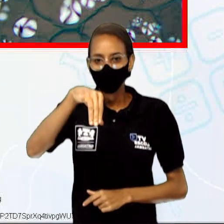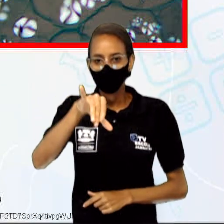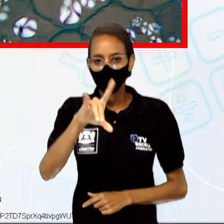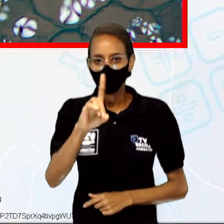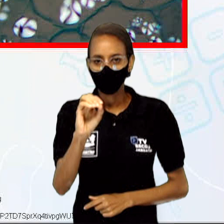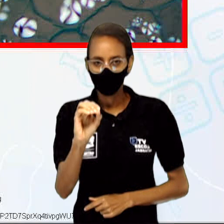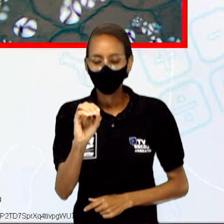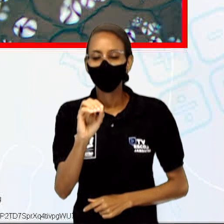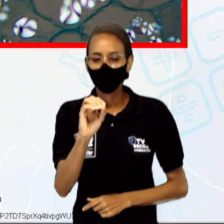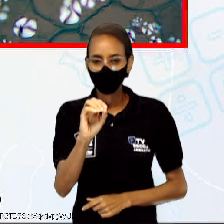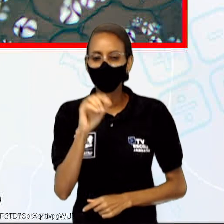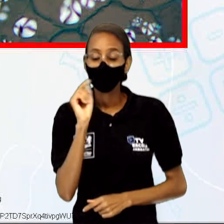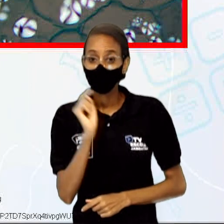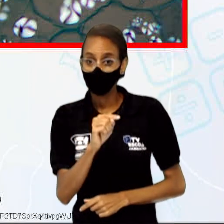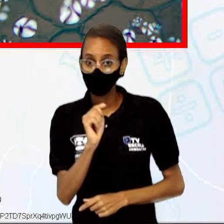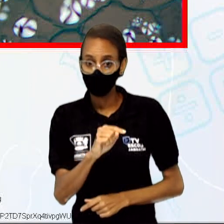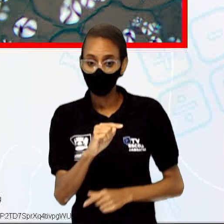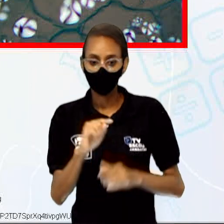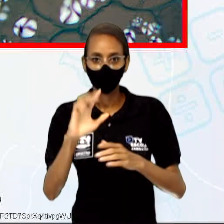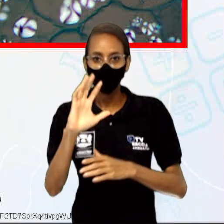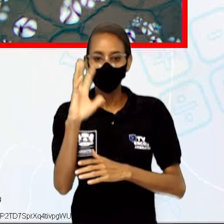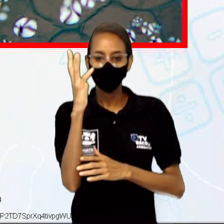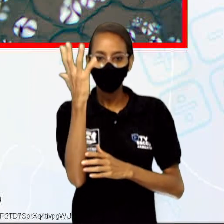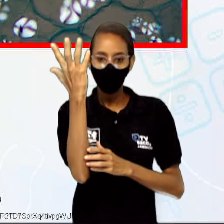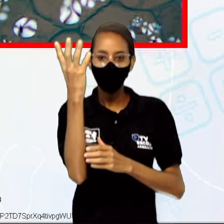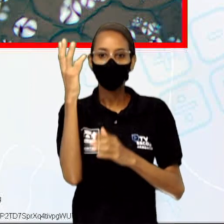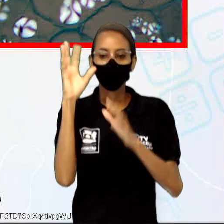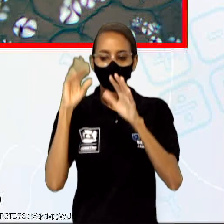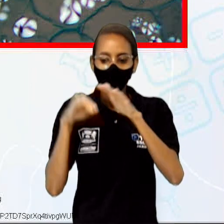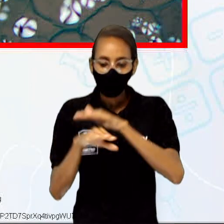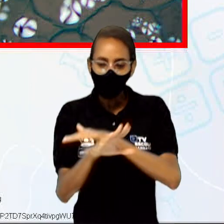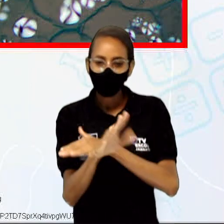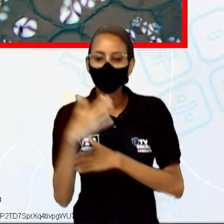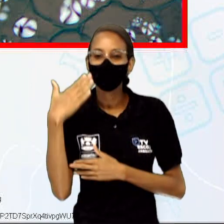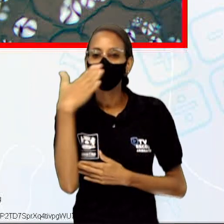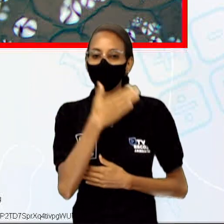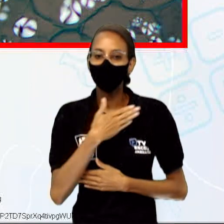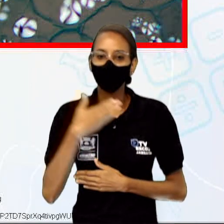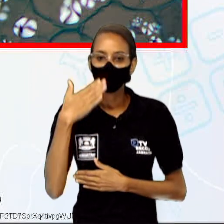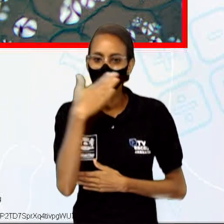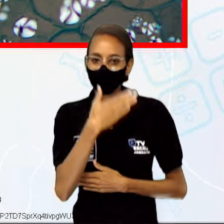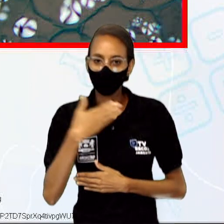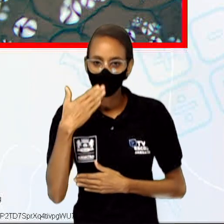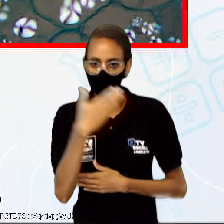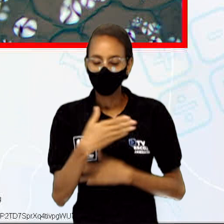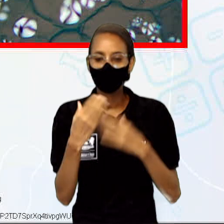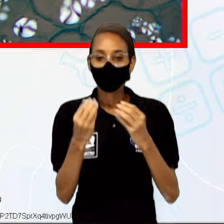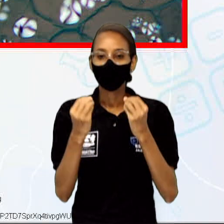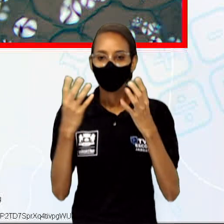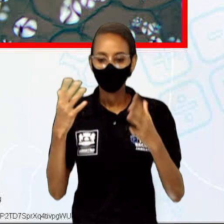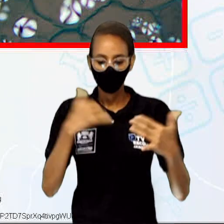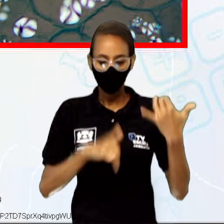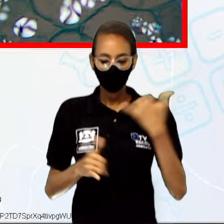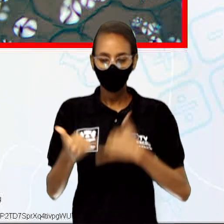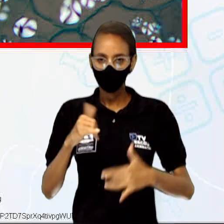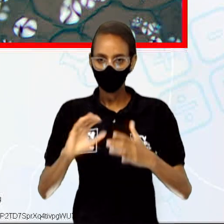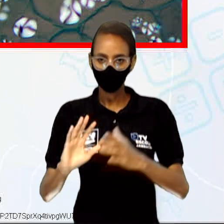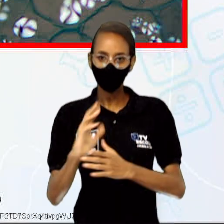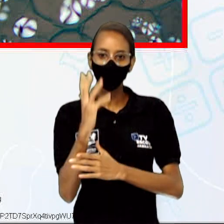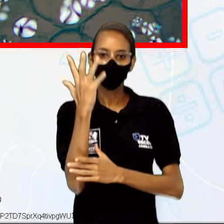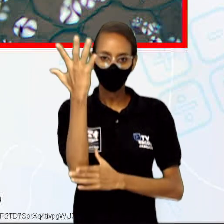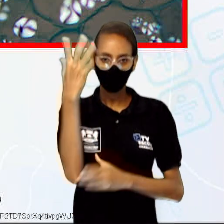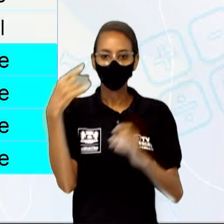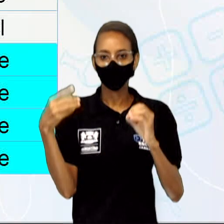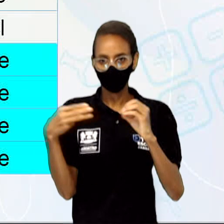substância pela qual as plantas reservam açúcar, guardam açúcar, para a utilização da sua energia nos processos celulares.